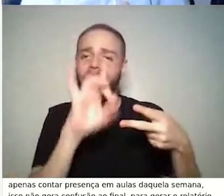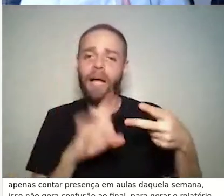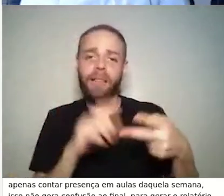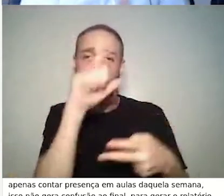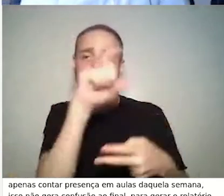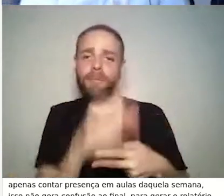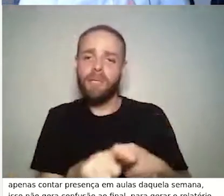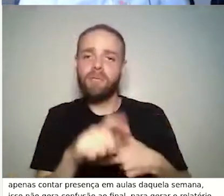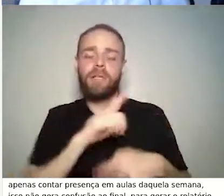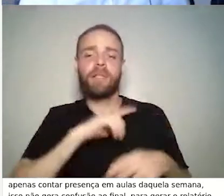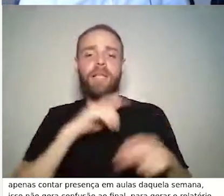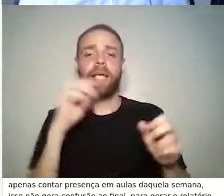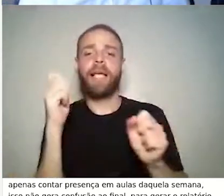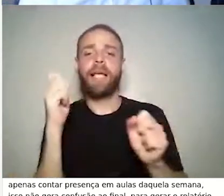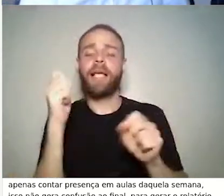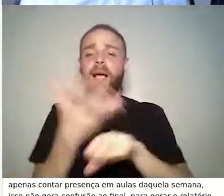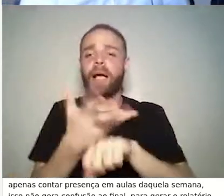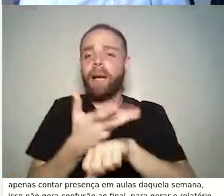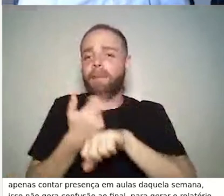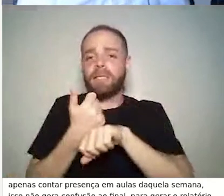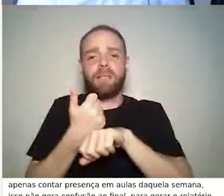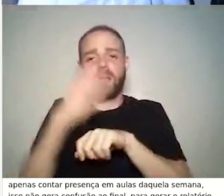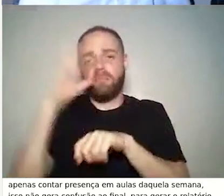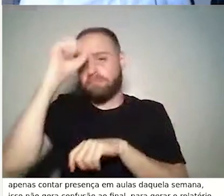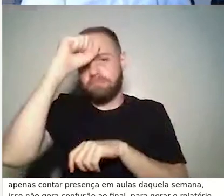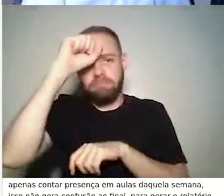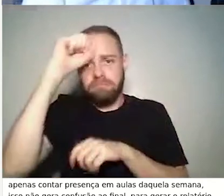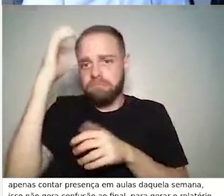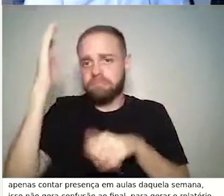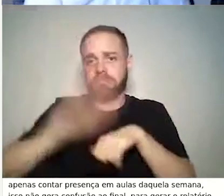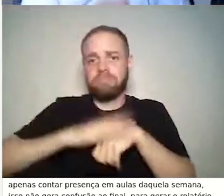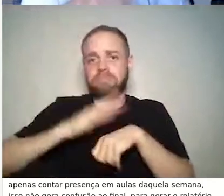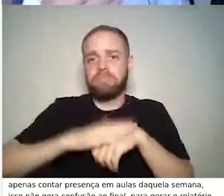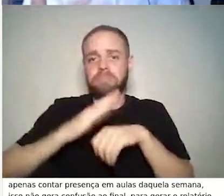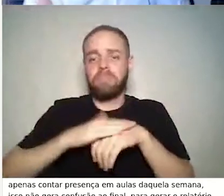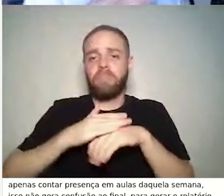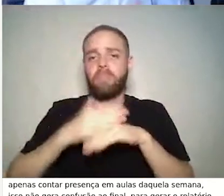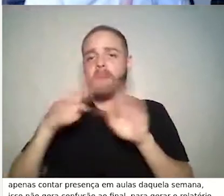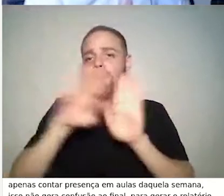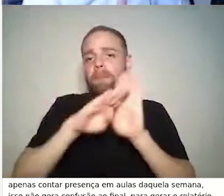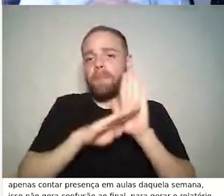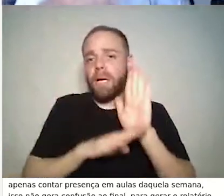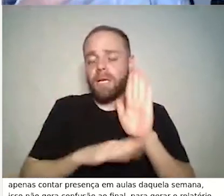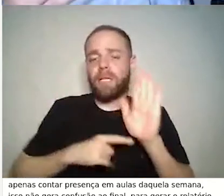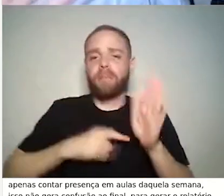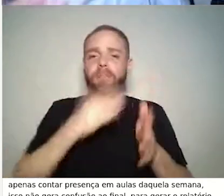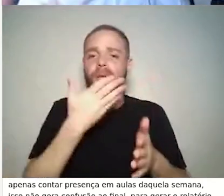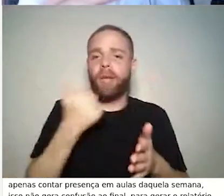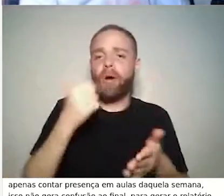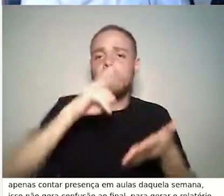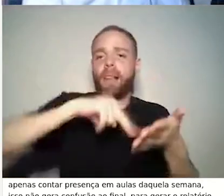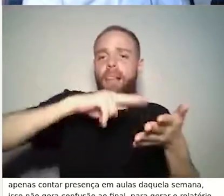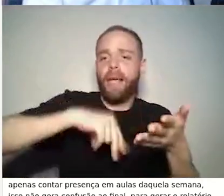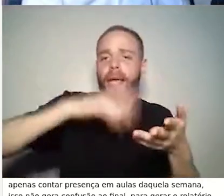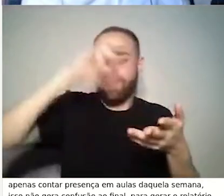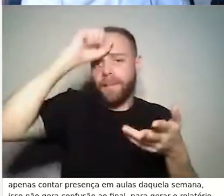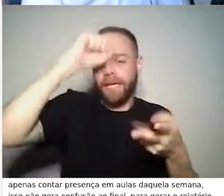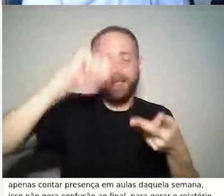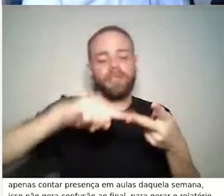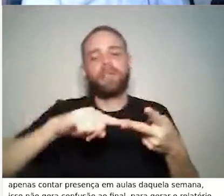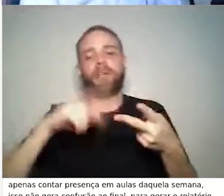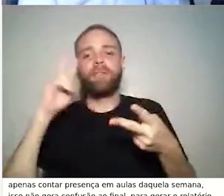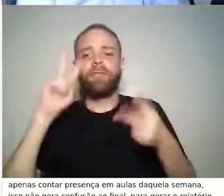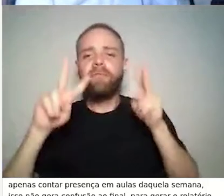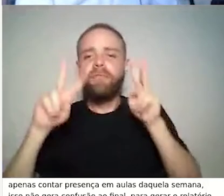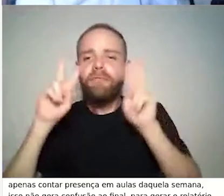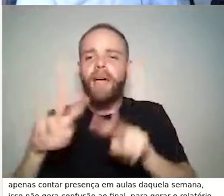capacidade de aprender de acordo com determinados parâmetros, então, tem pessoas pessoas que aprendem melhor lendo, pessoas que aprendem melhor vendo a